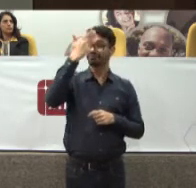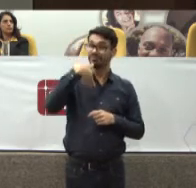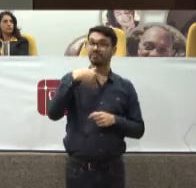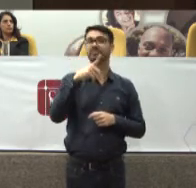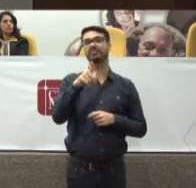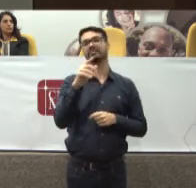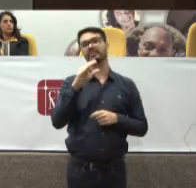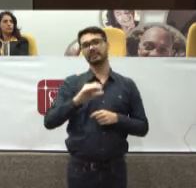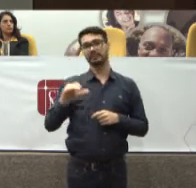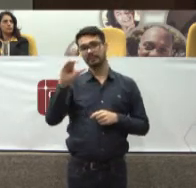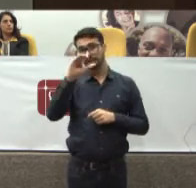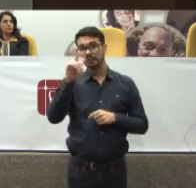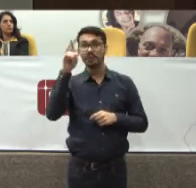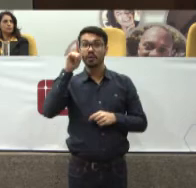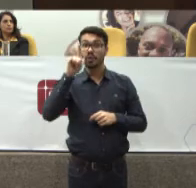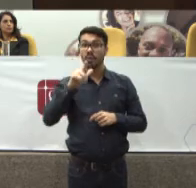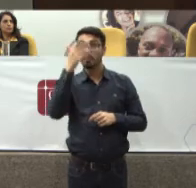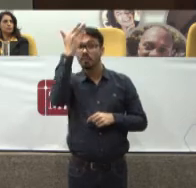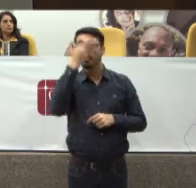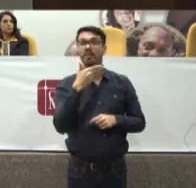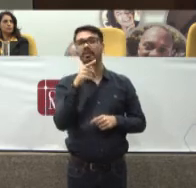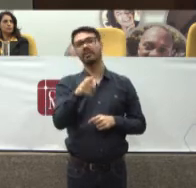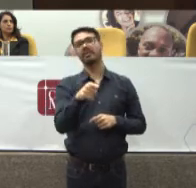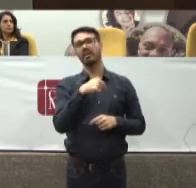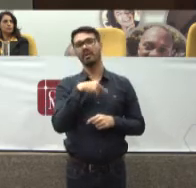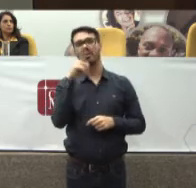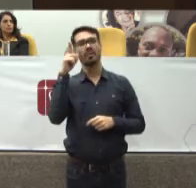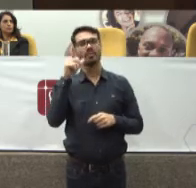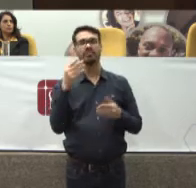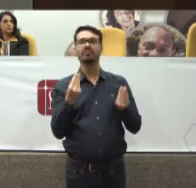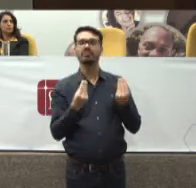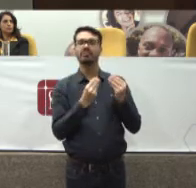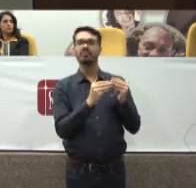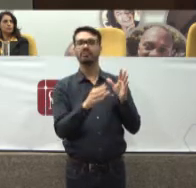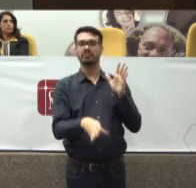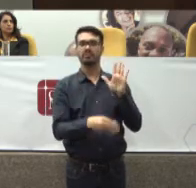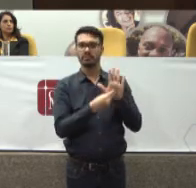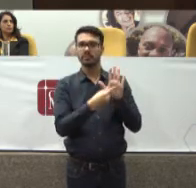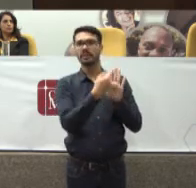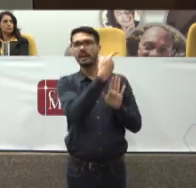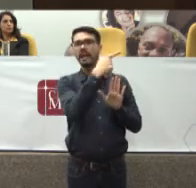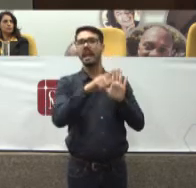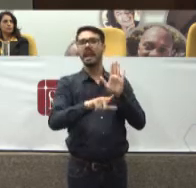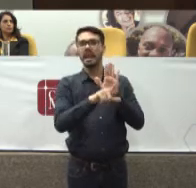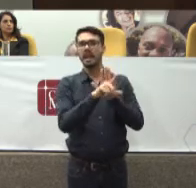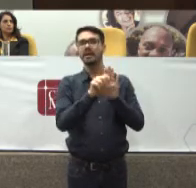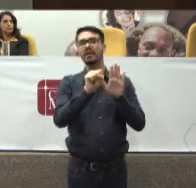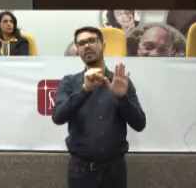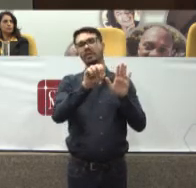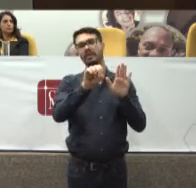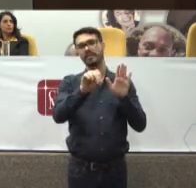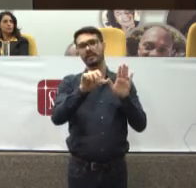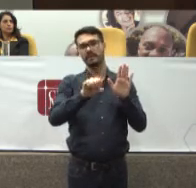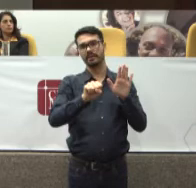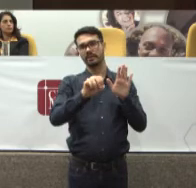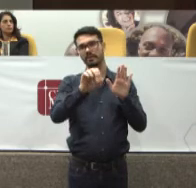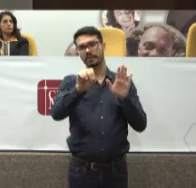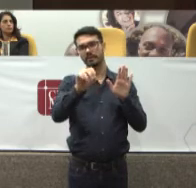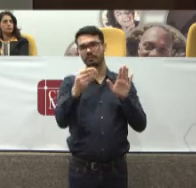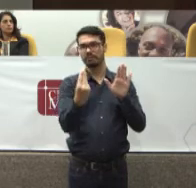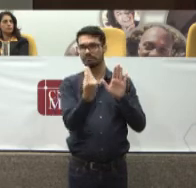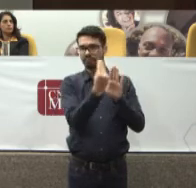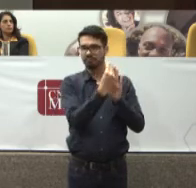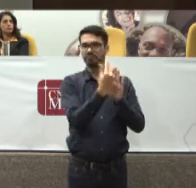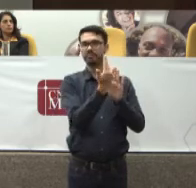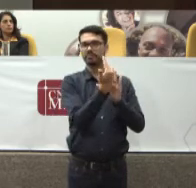Para se realizar A incorporação E foi isso Que fez a lei 8080 No Brasil Ao estabelecer